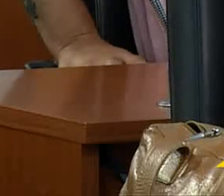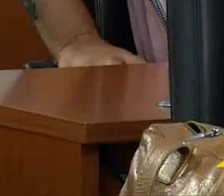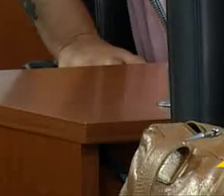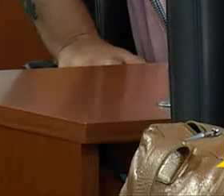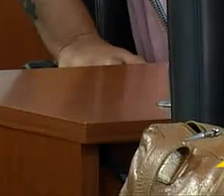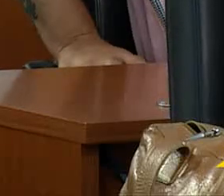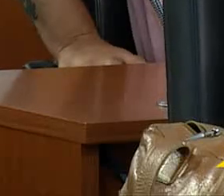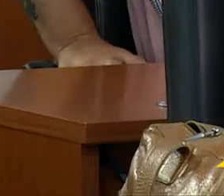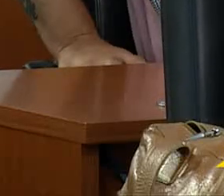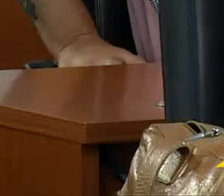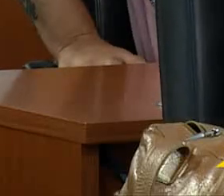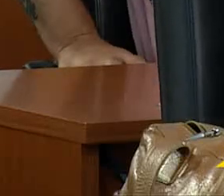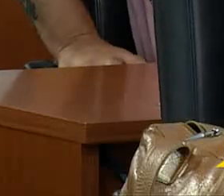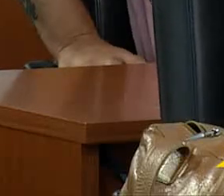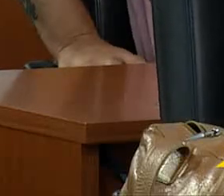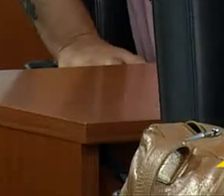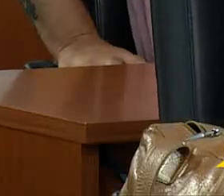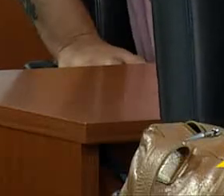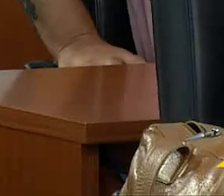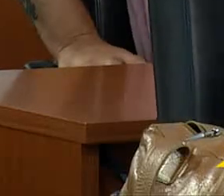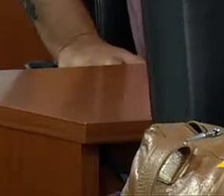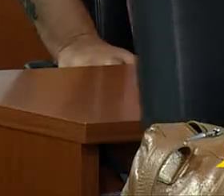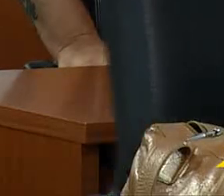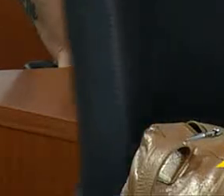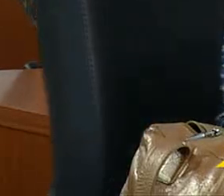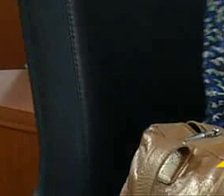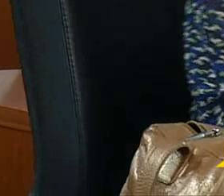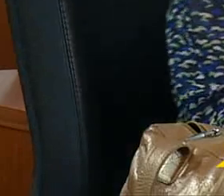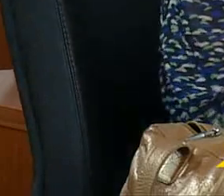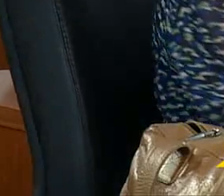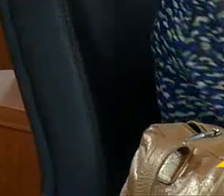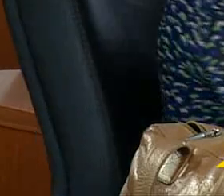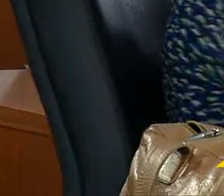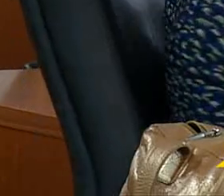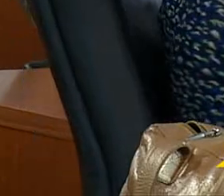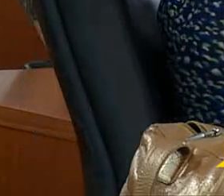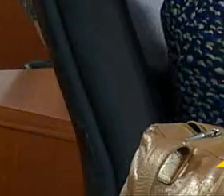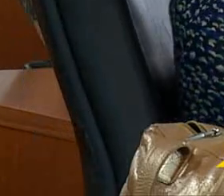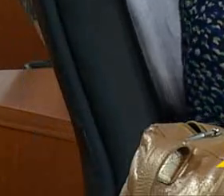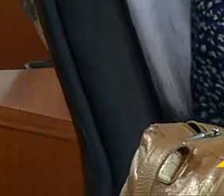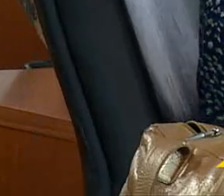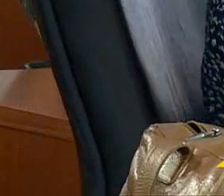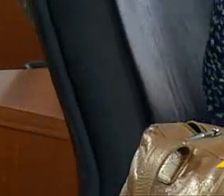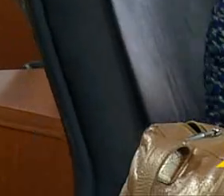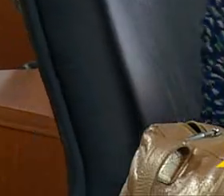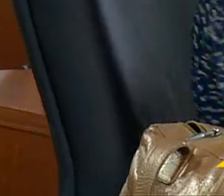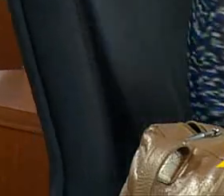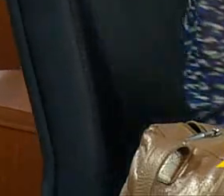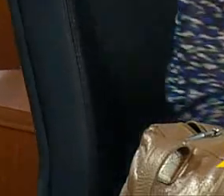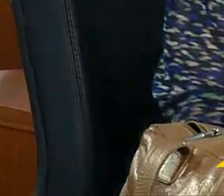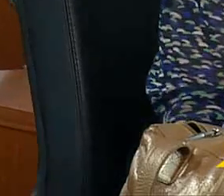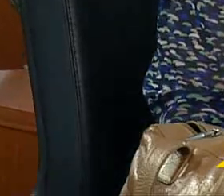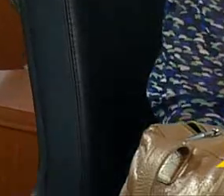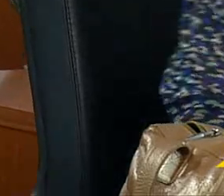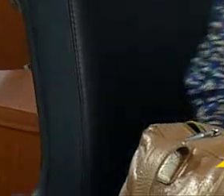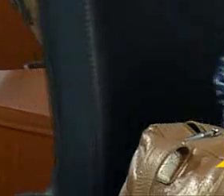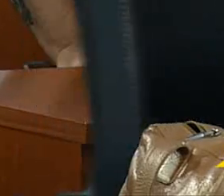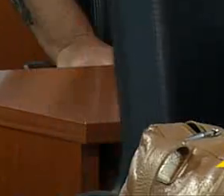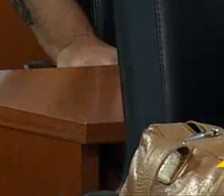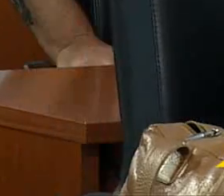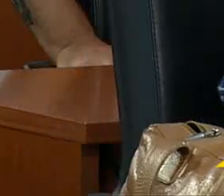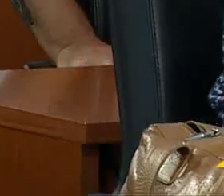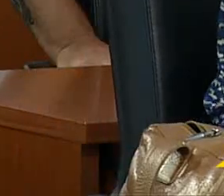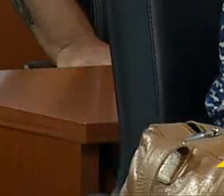E eu vi, ano passado, até uma atuação mais efetiva do vereador Pericles e do vereador Hudson, na